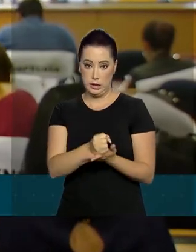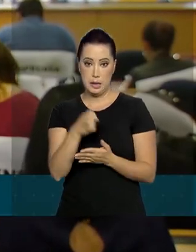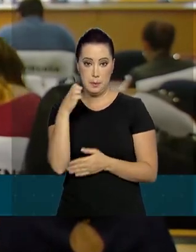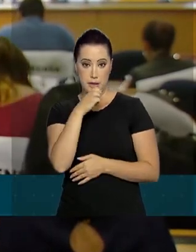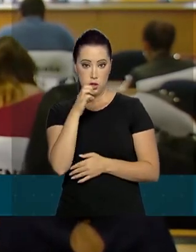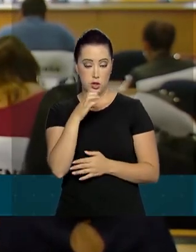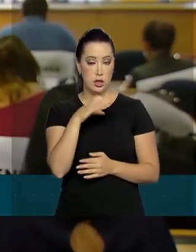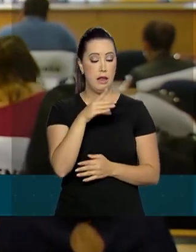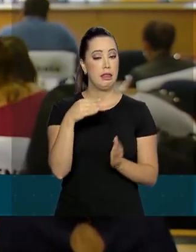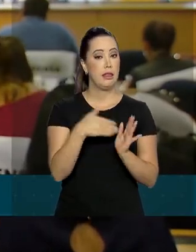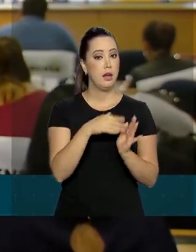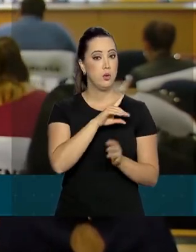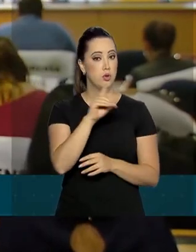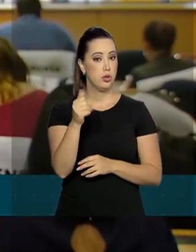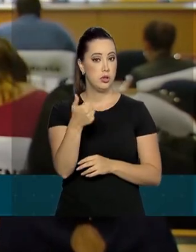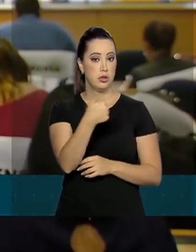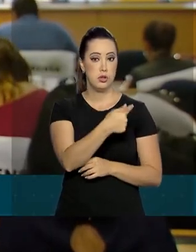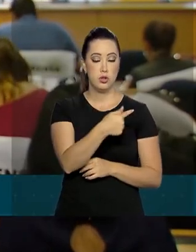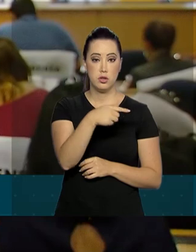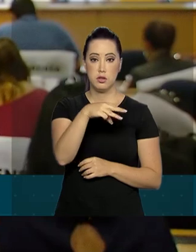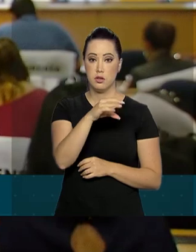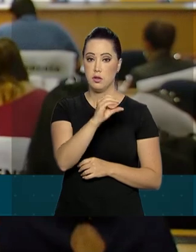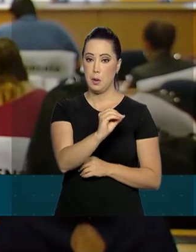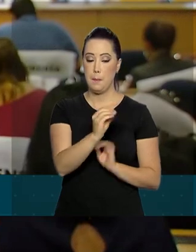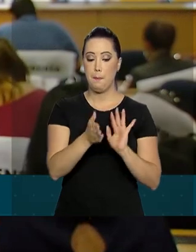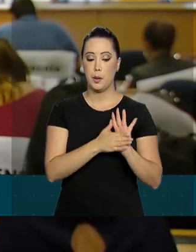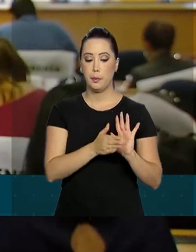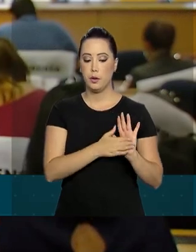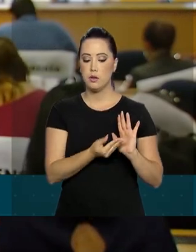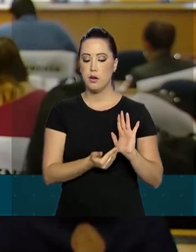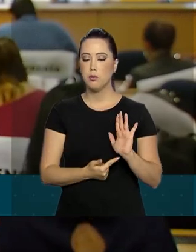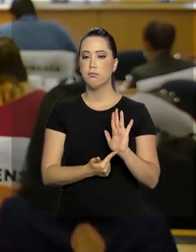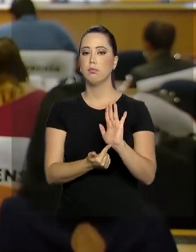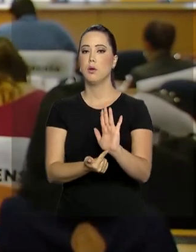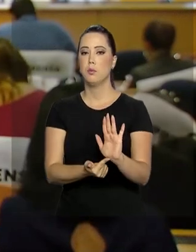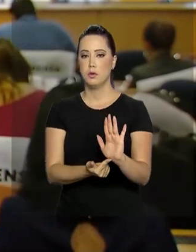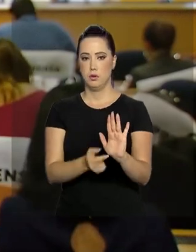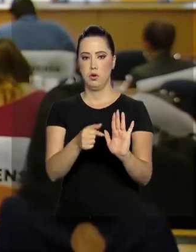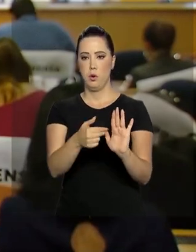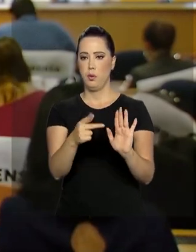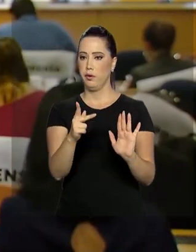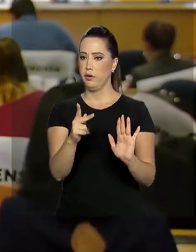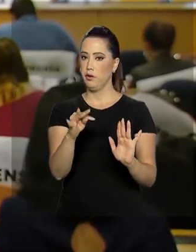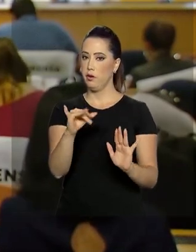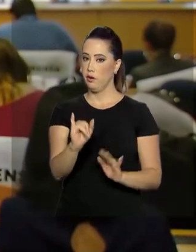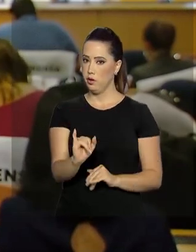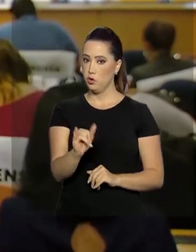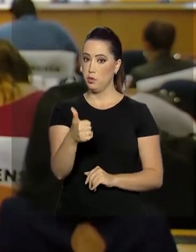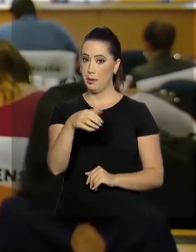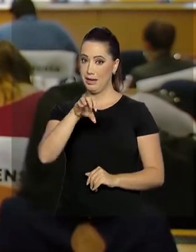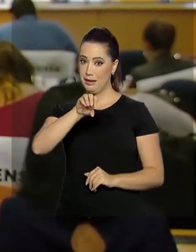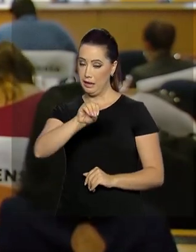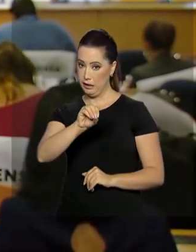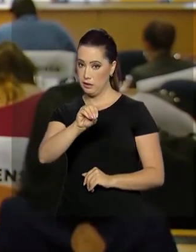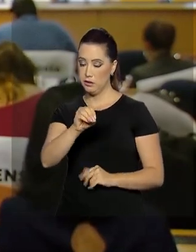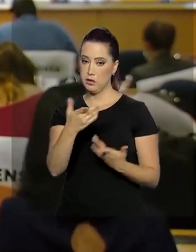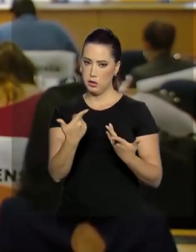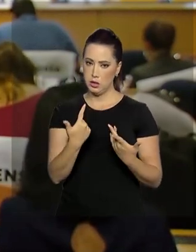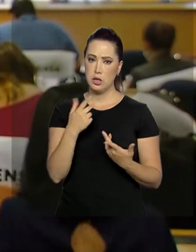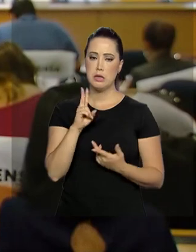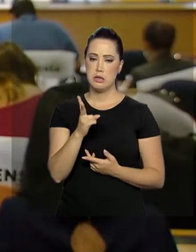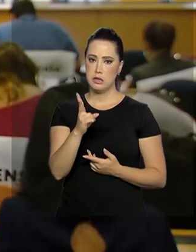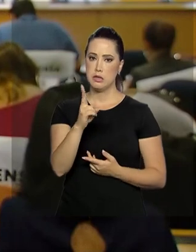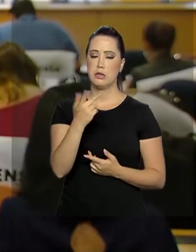empresas têm até o dia 17 de março para apresentar propostas que devem contemplar kits para 10 leitos, incluindo em cada